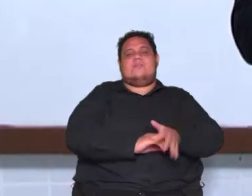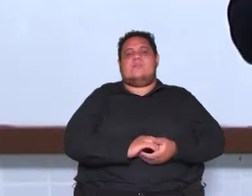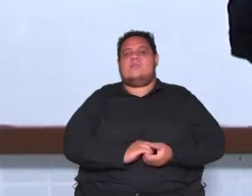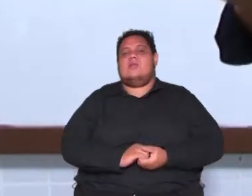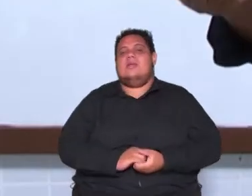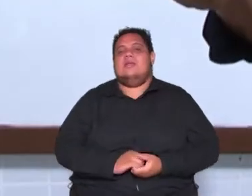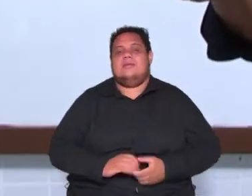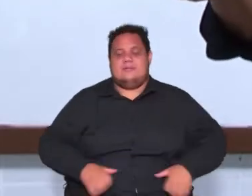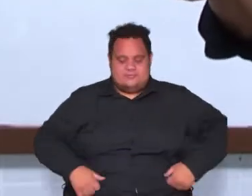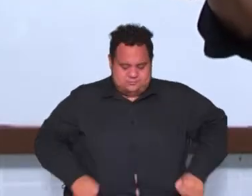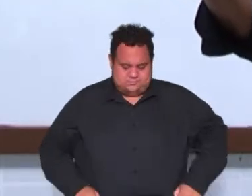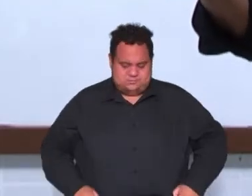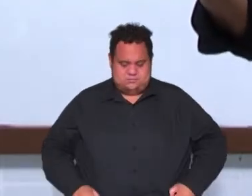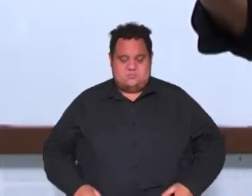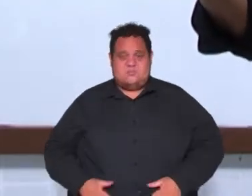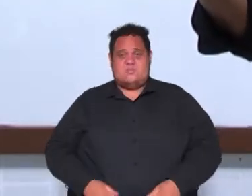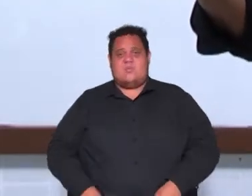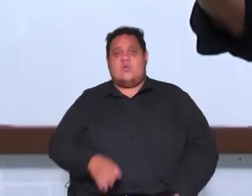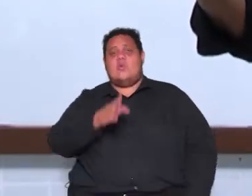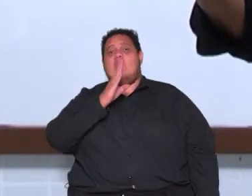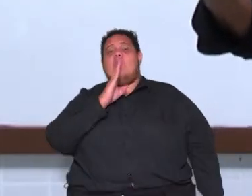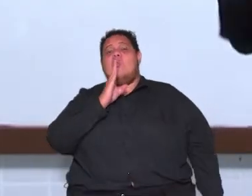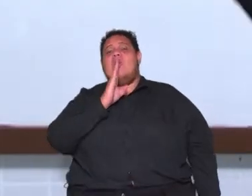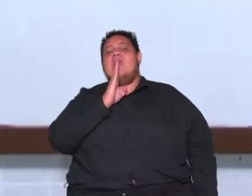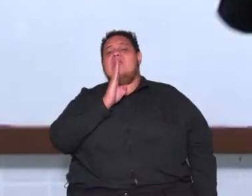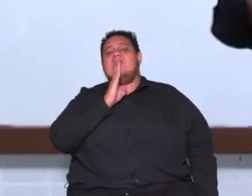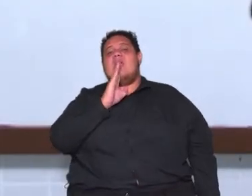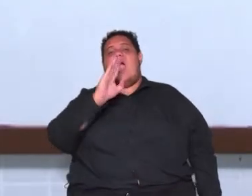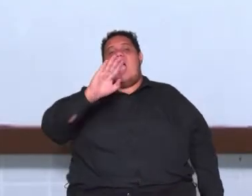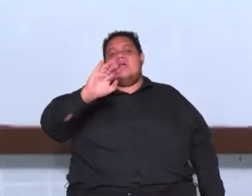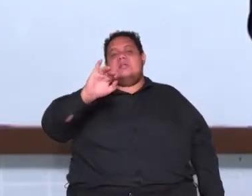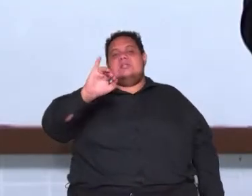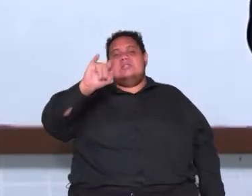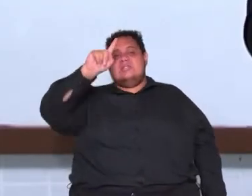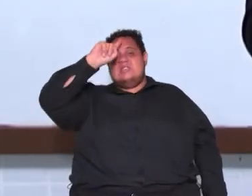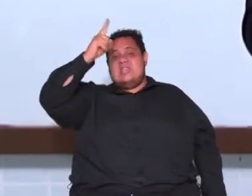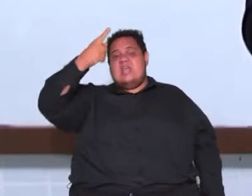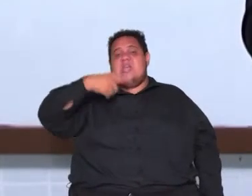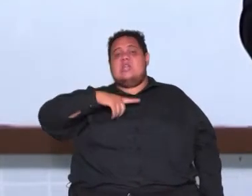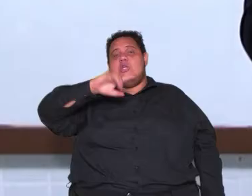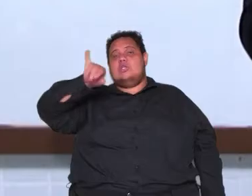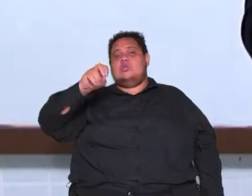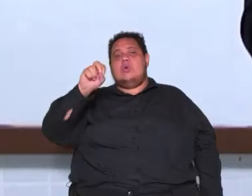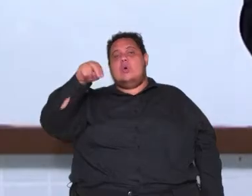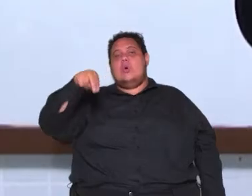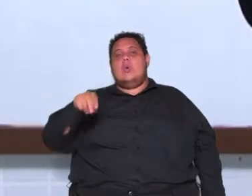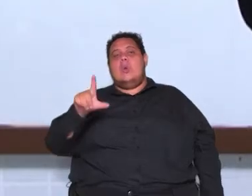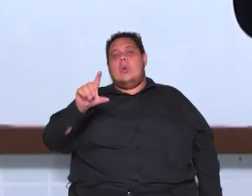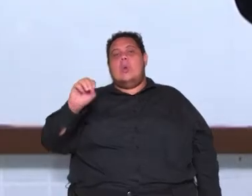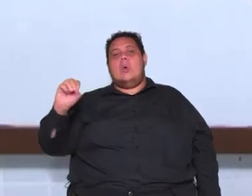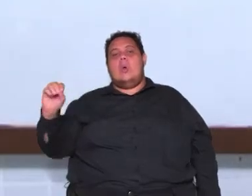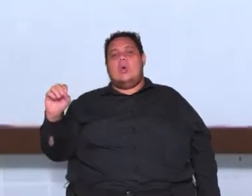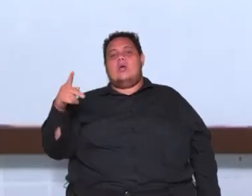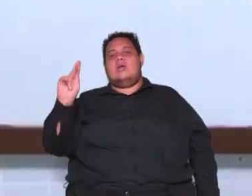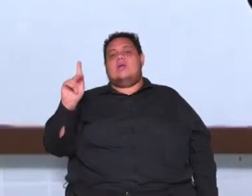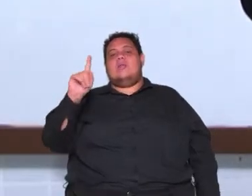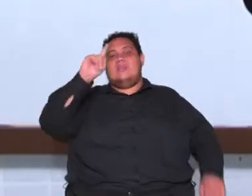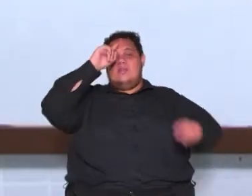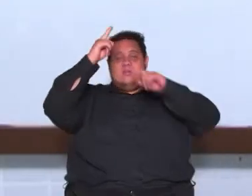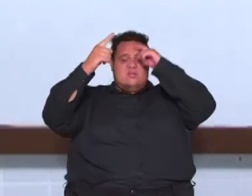para quem conhece as ideias de John Locke pensa que foi retirada do livro de John Locke mas não as ideias